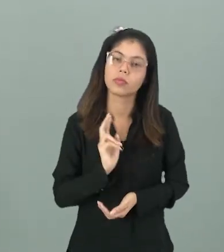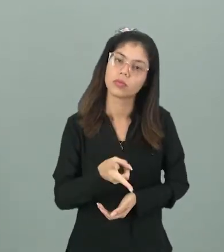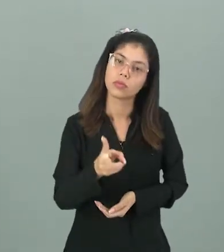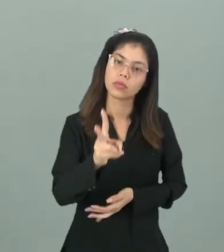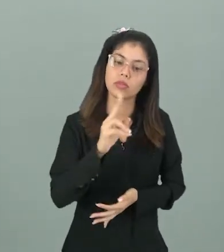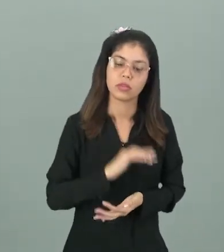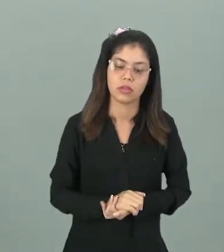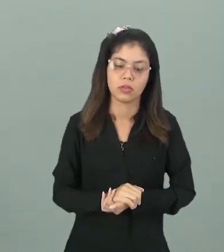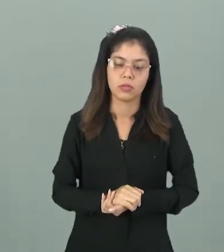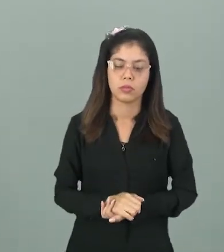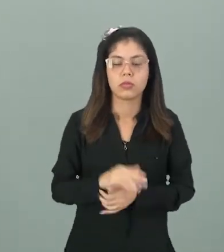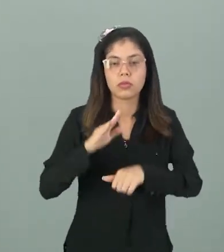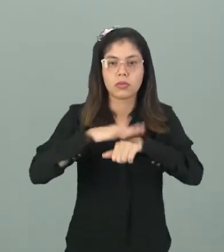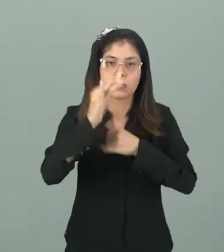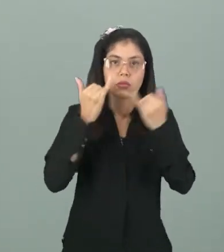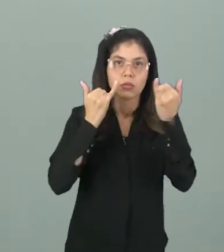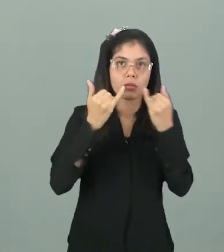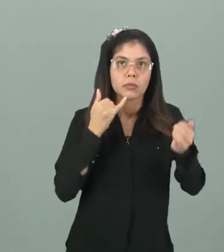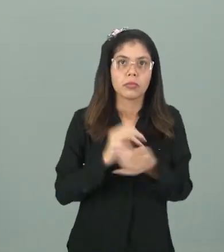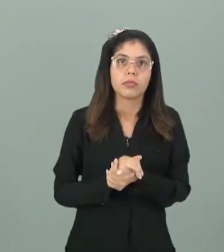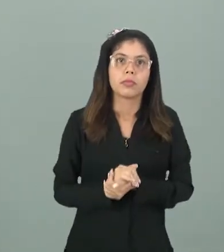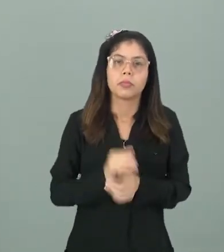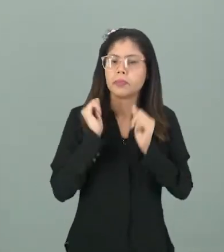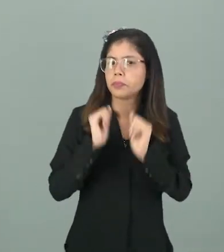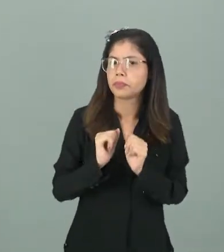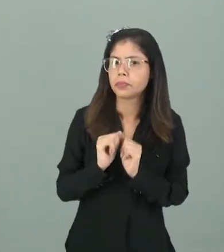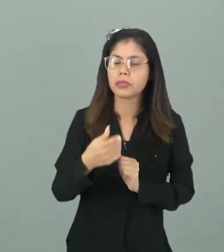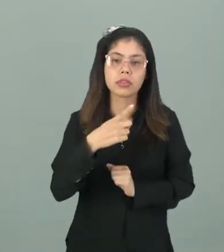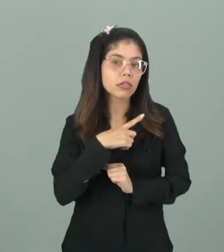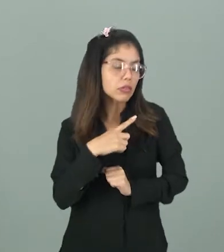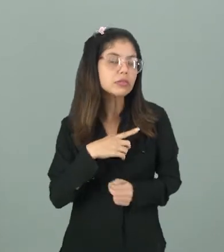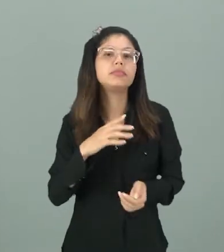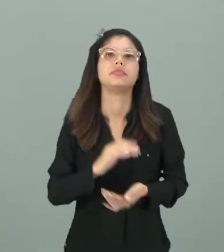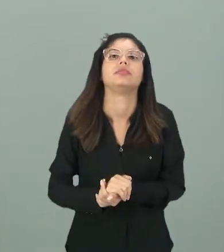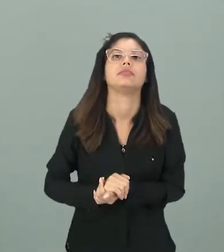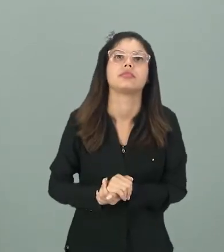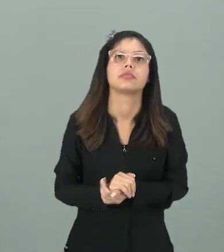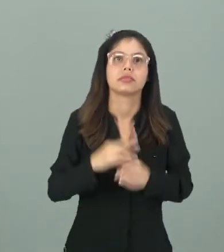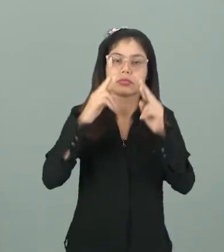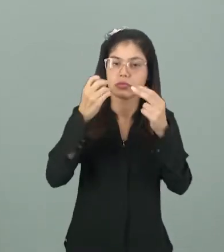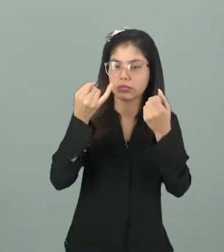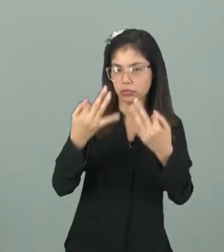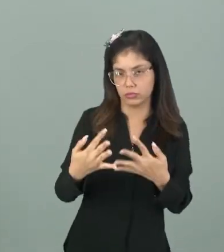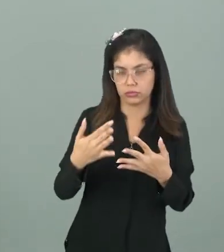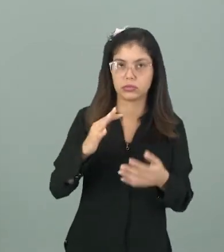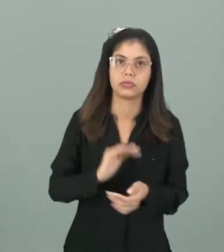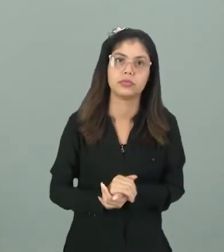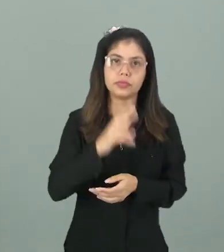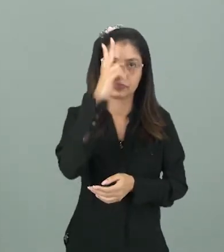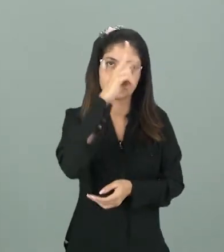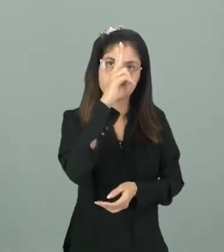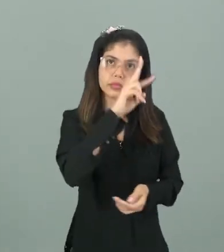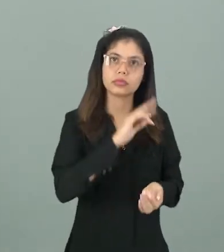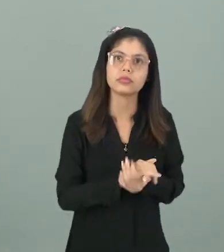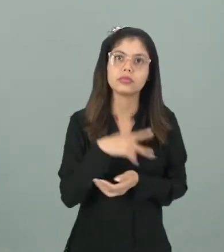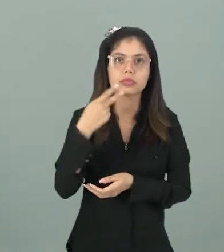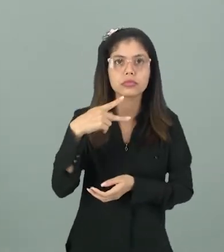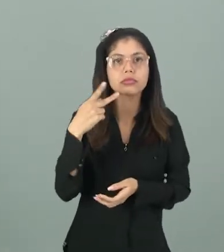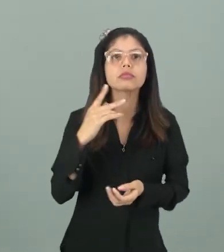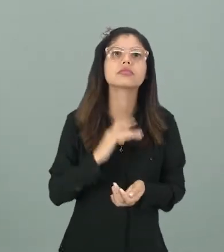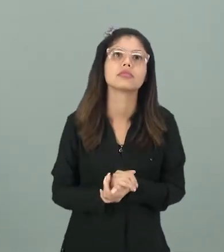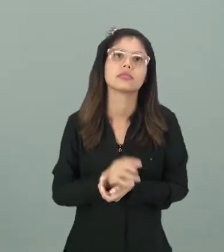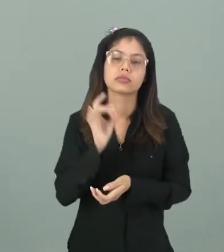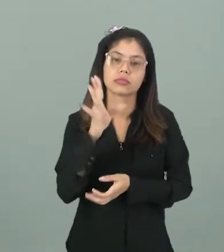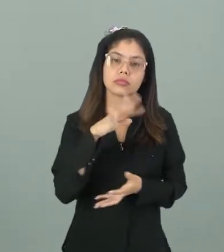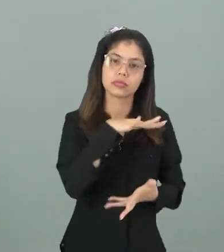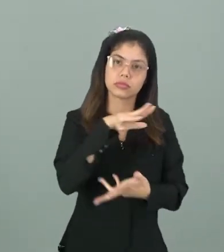Continuando, o mais de informação importante que a gente tem aí a respeito do sistema solar? Lembra que eu falei que a gente não tem